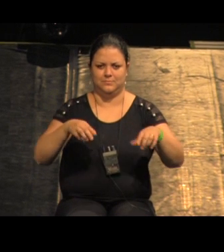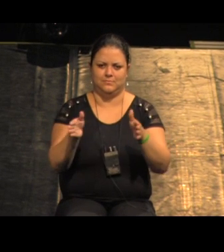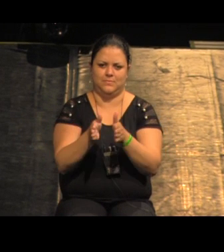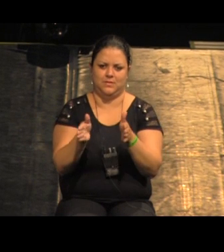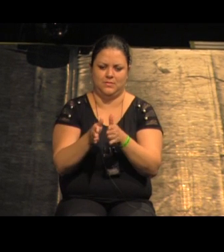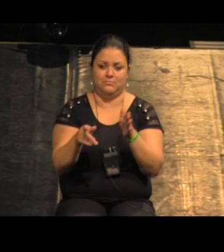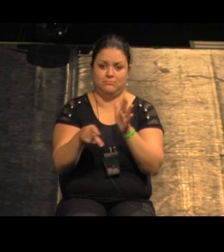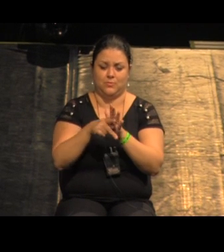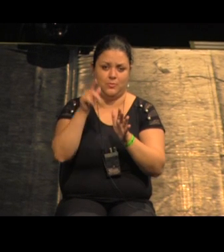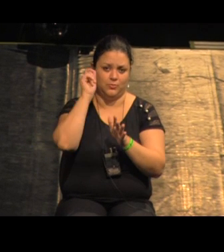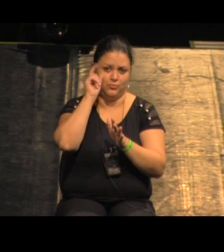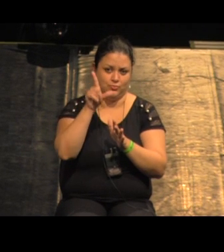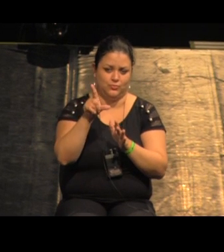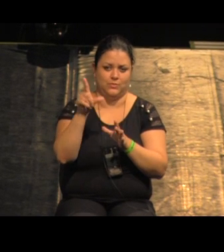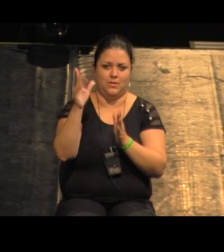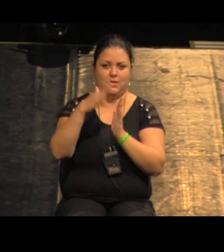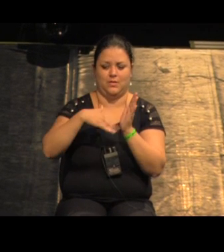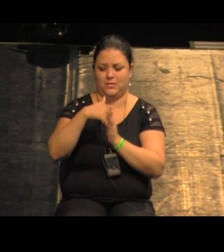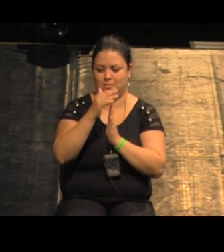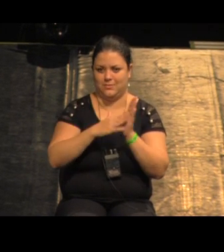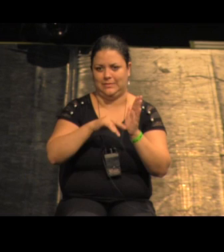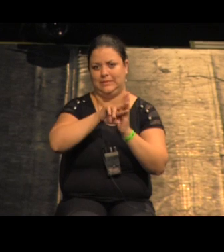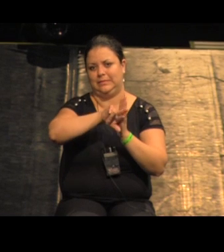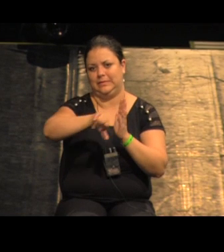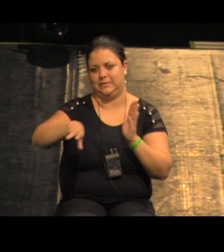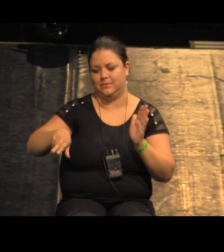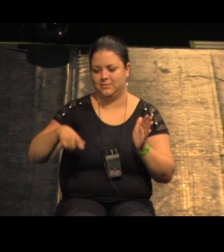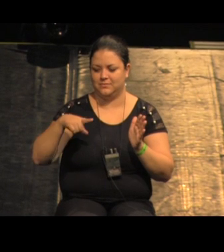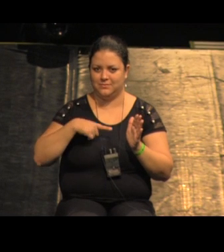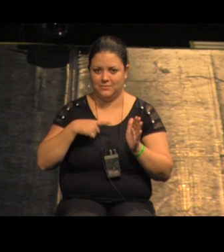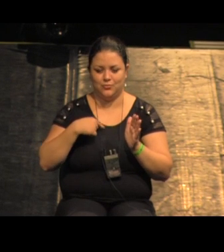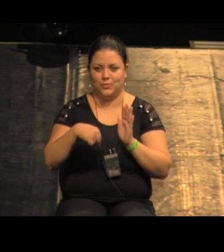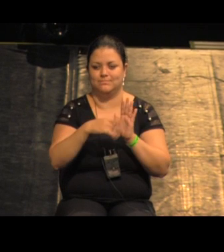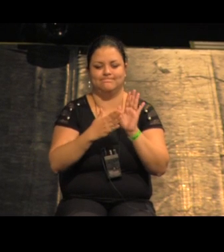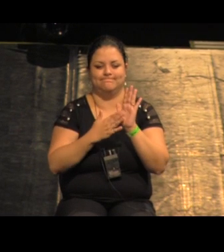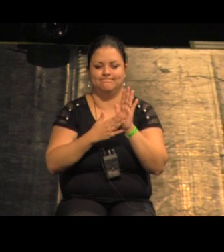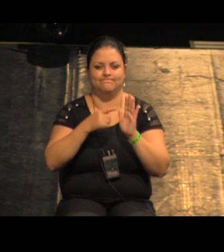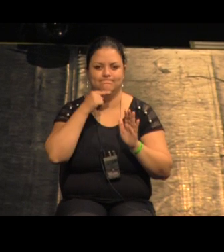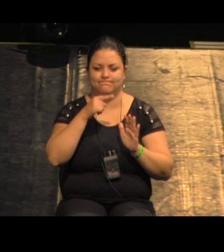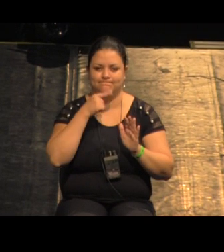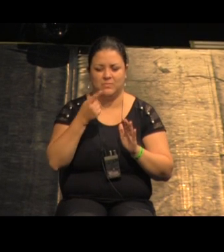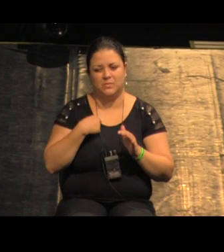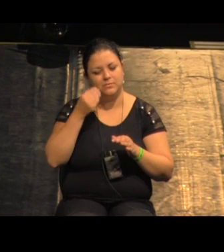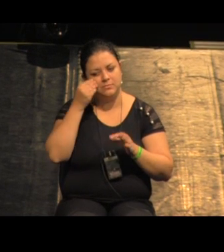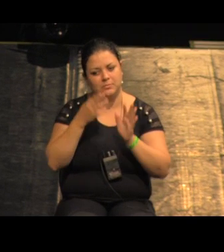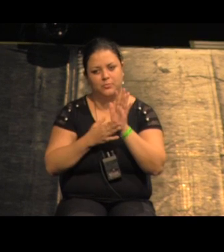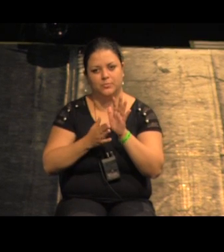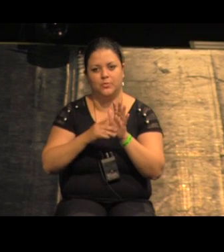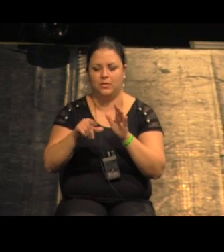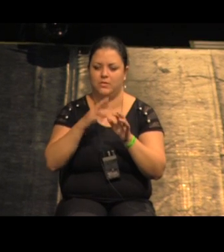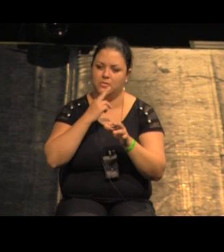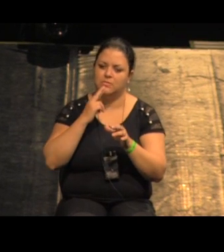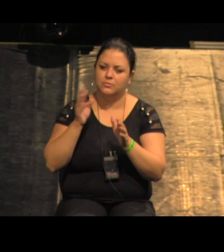arte era uma riqueza esse lugar olha aqui o verde é o existente a gente não conseguiu nem propor nada a gente botou uns restaurantezinhos aqui